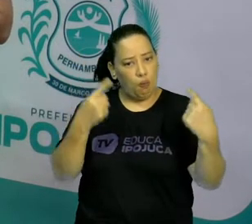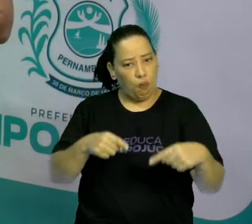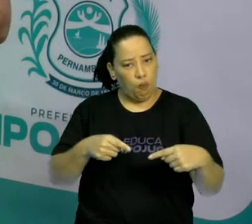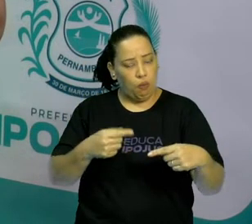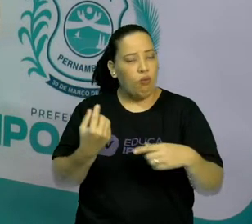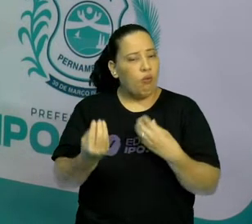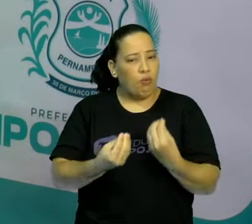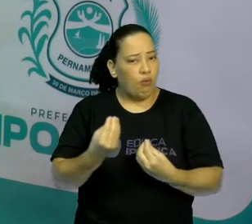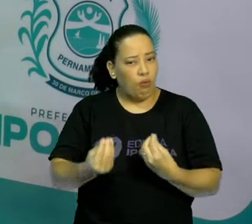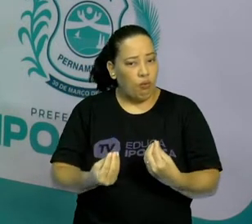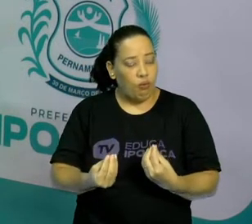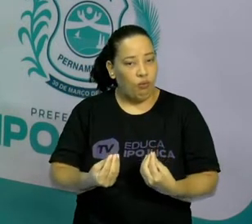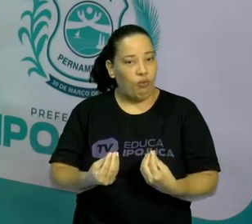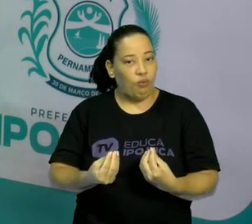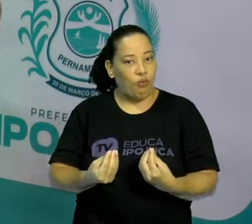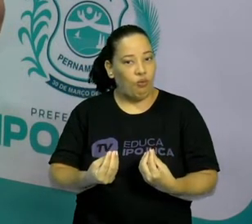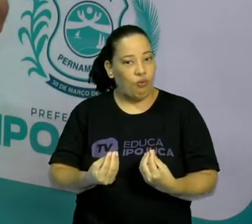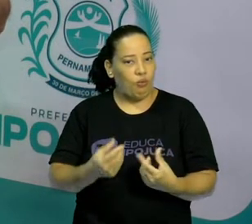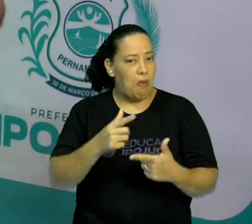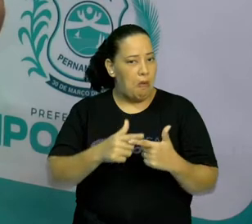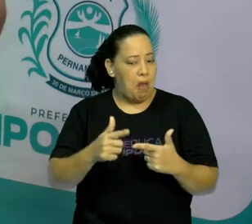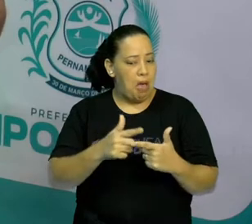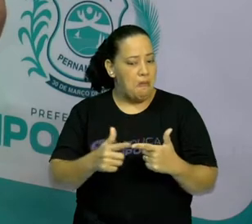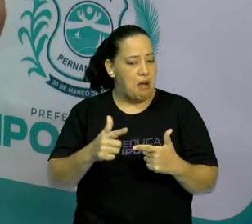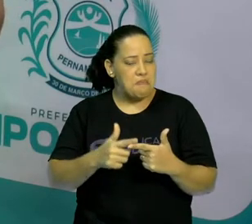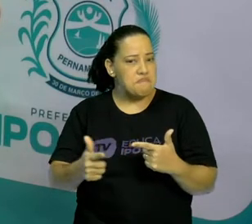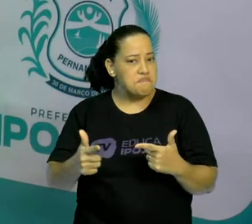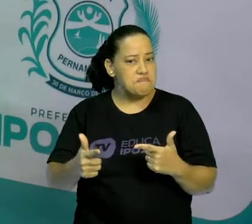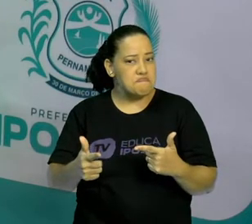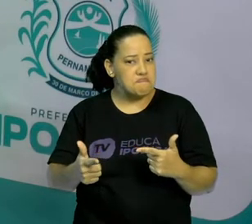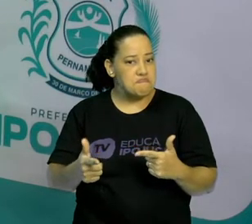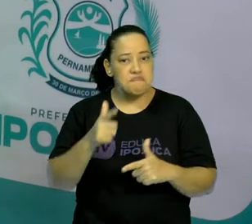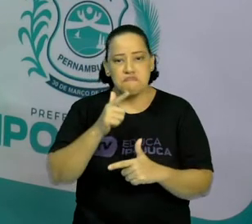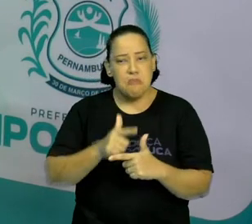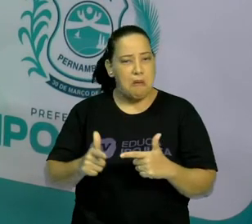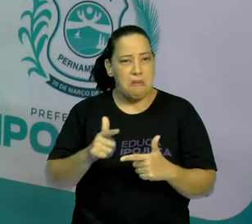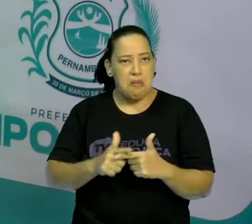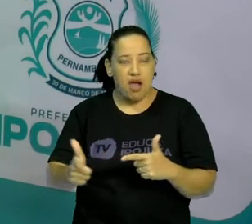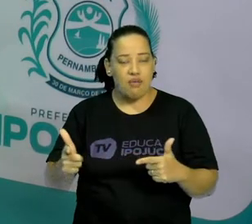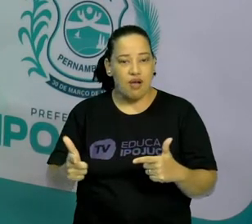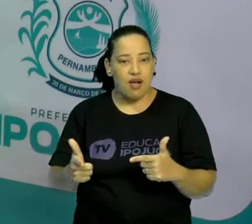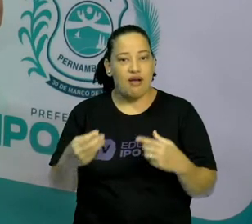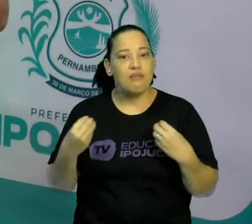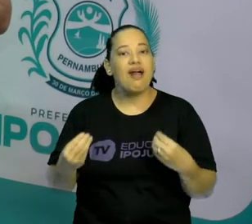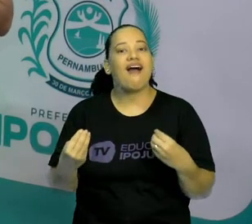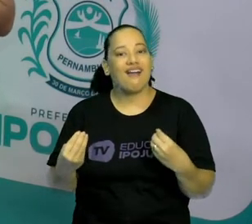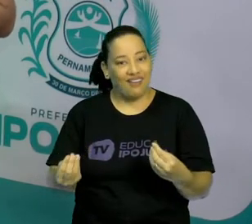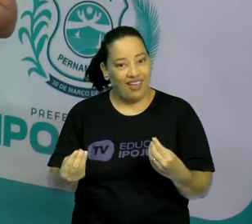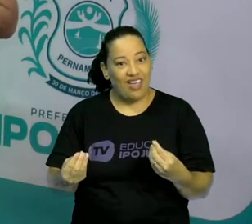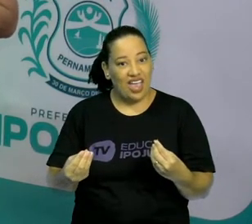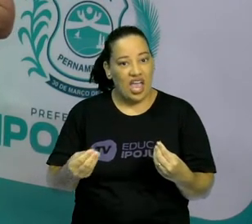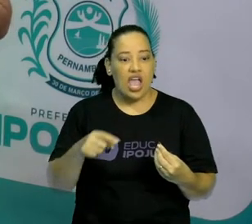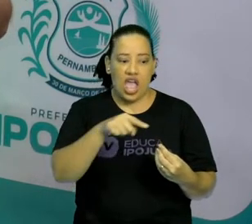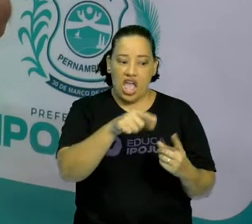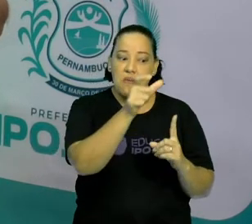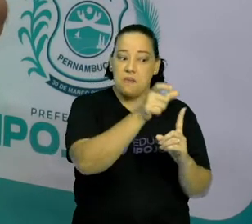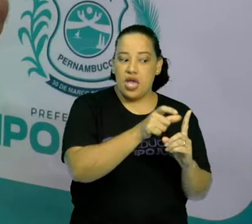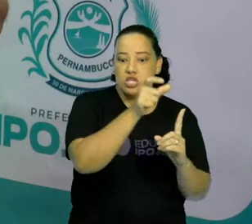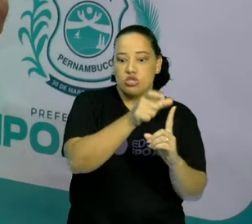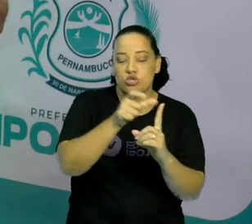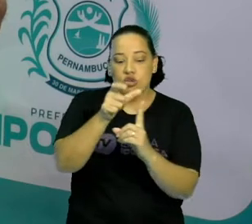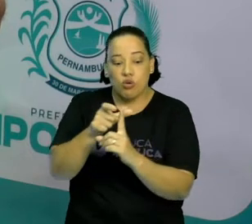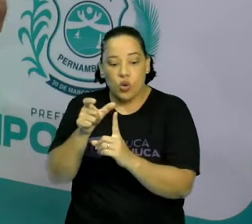conflito? Um conflito, um problema, né? Um problema para que os personagens resolvem.